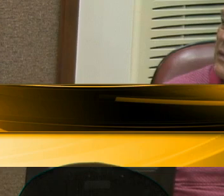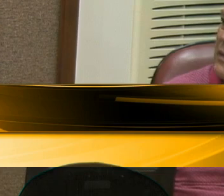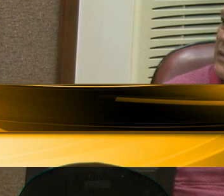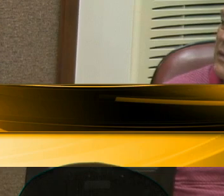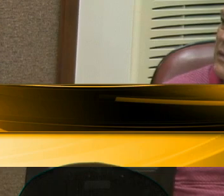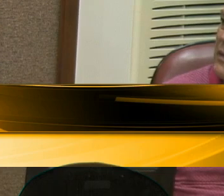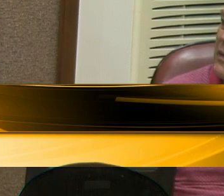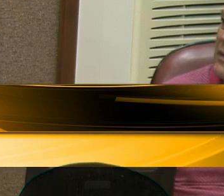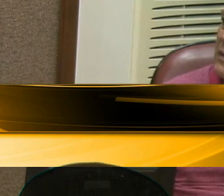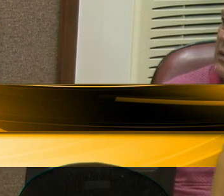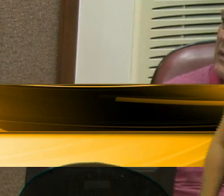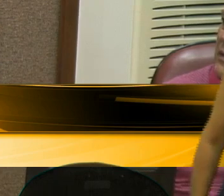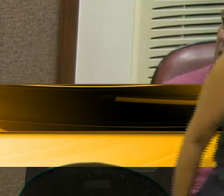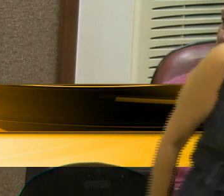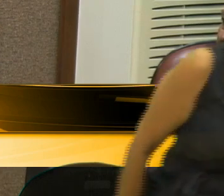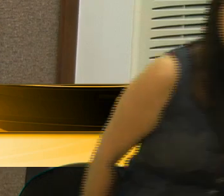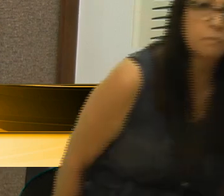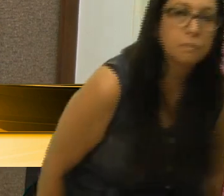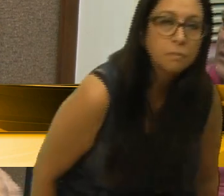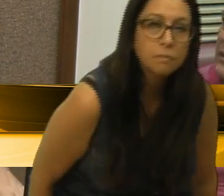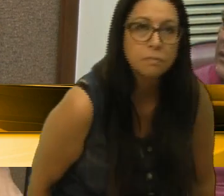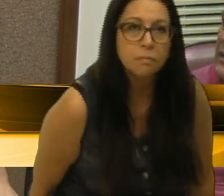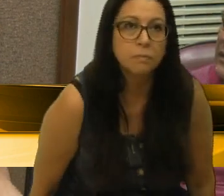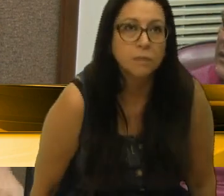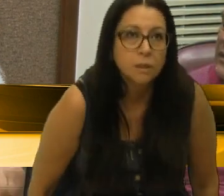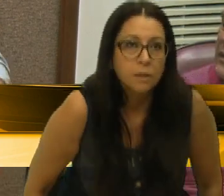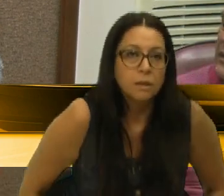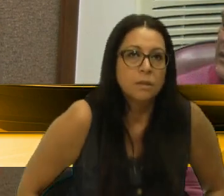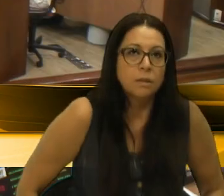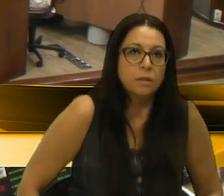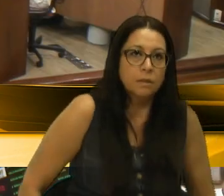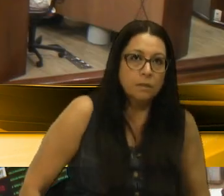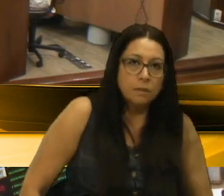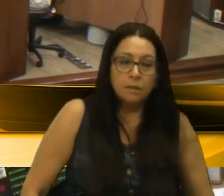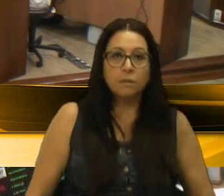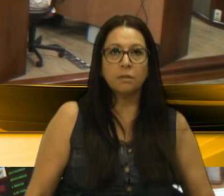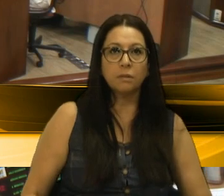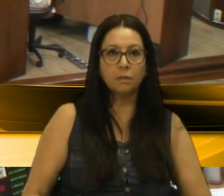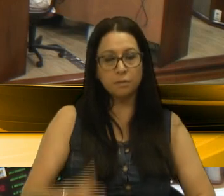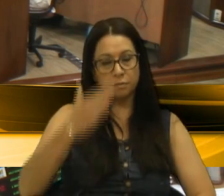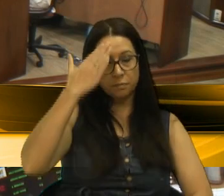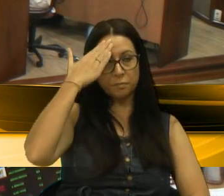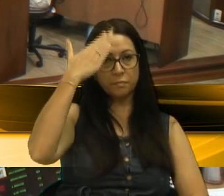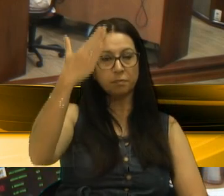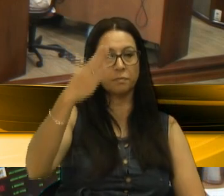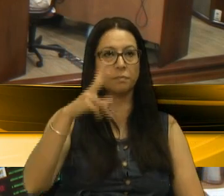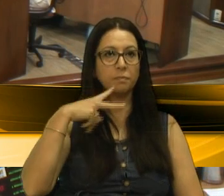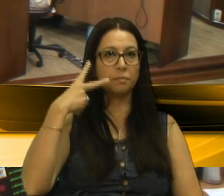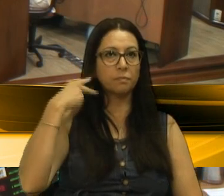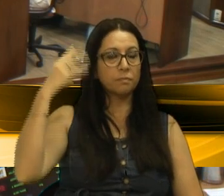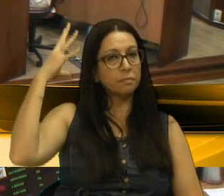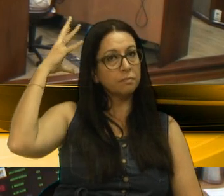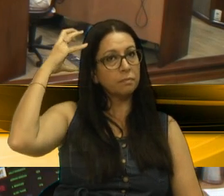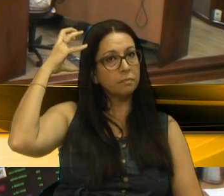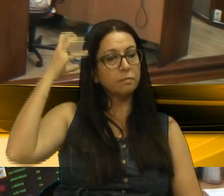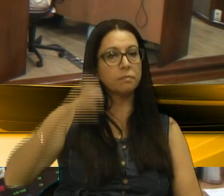Muito obrigado, senhor presidente. A parte. Obrigado, vereador Tibiriçá.